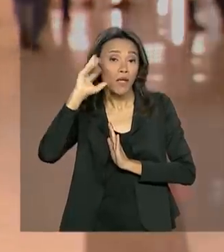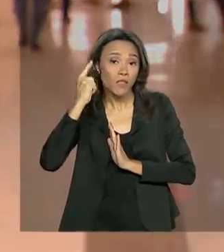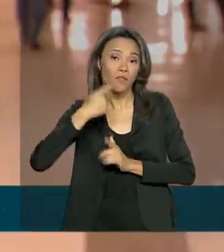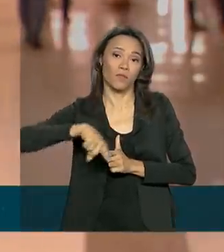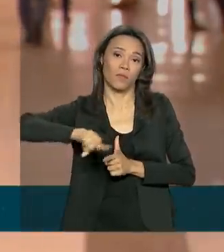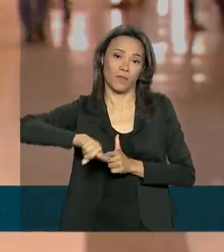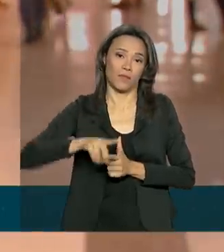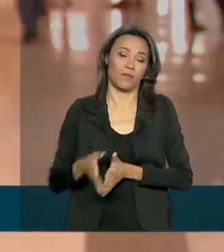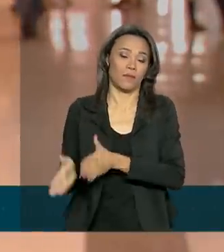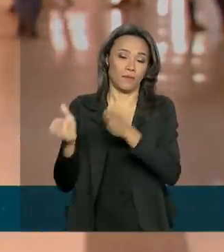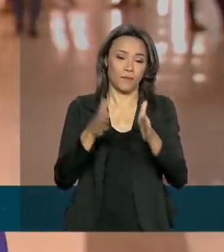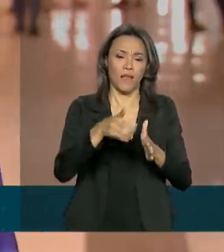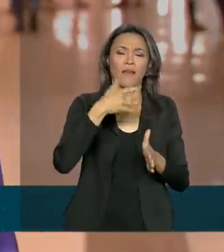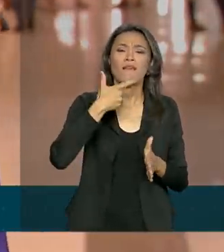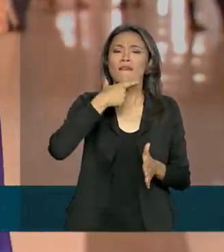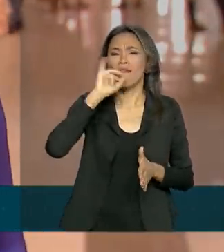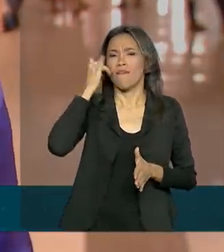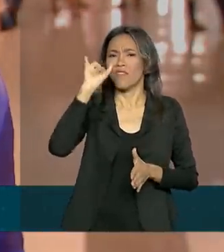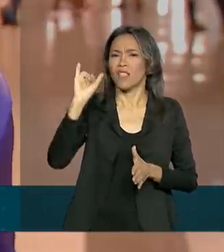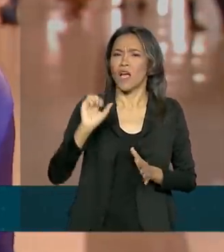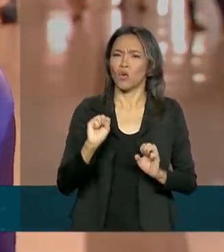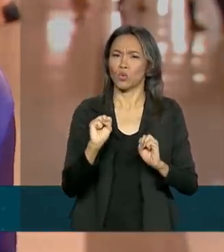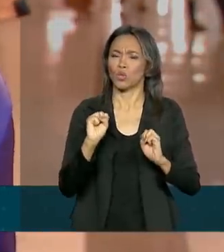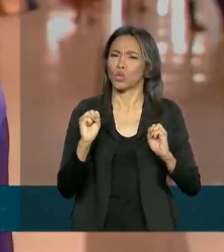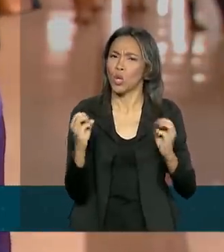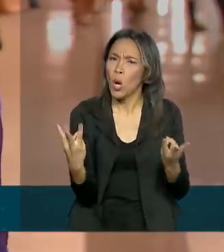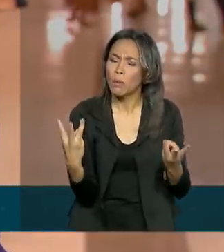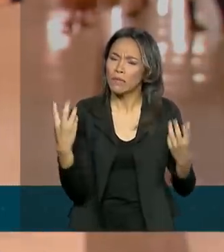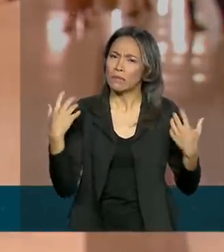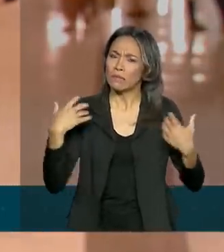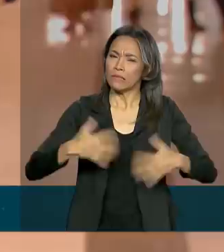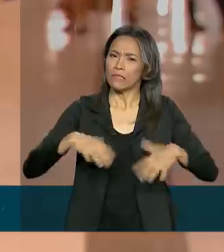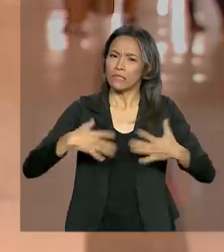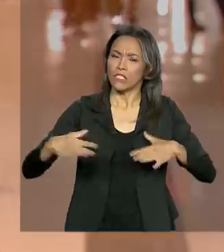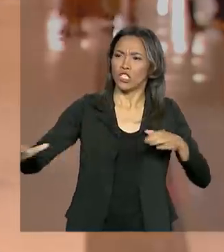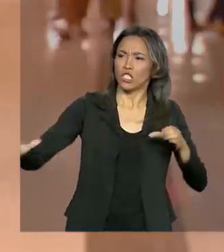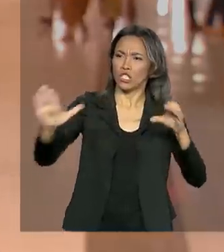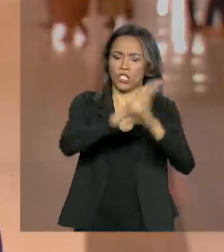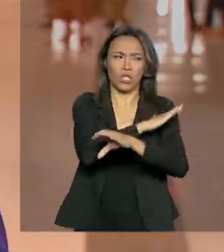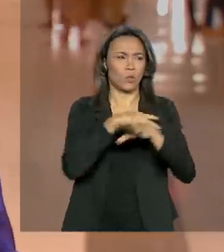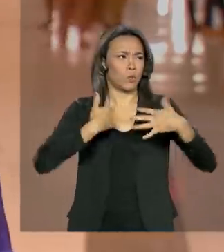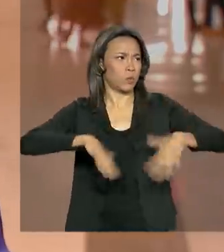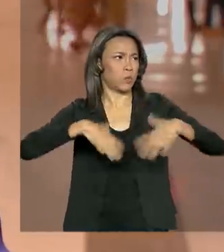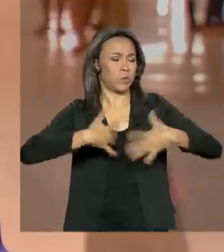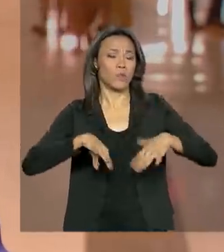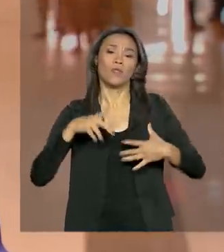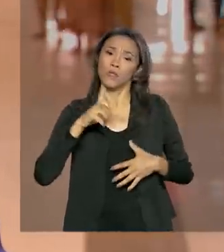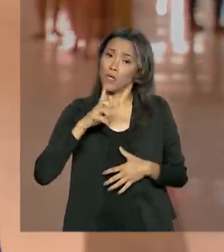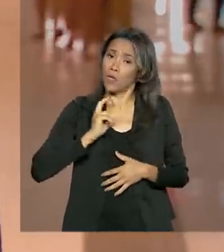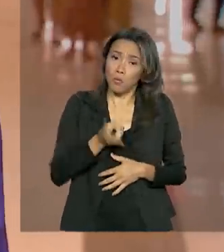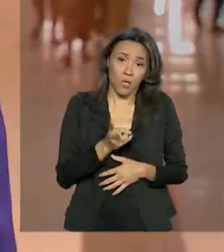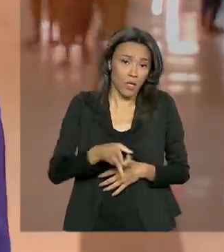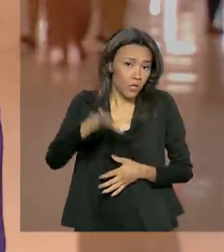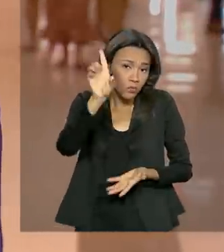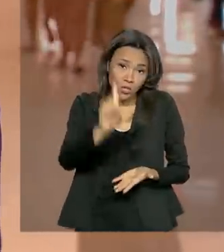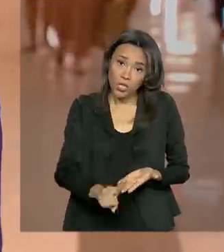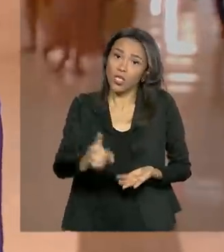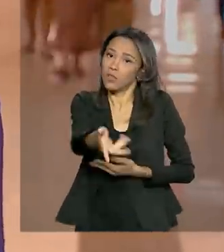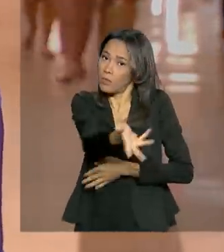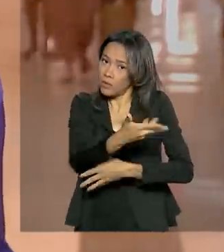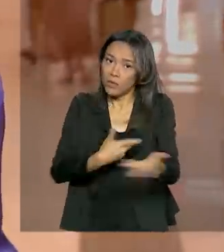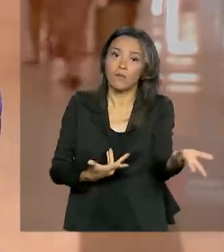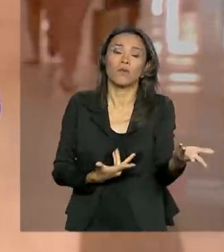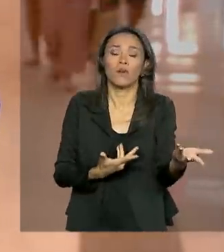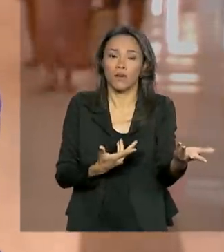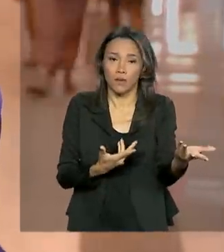preferiu evitar os shoppings geralmente cheios no fim do ano e comprou pela internet, tem os mesmos direitos para a troca dos produtos,